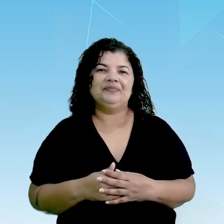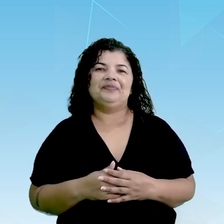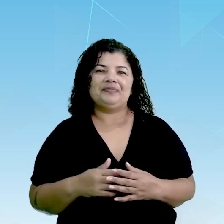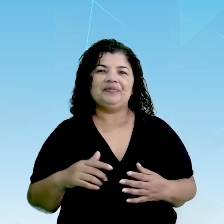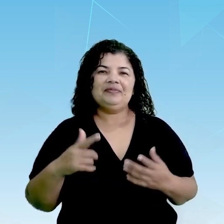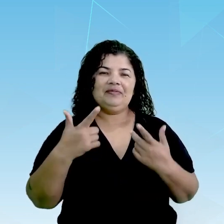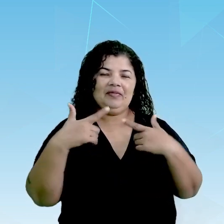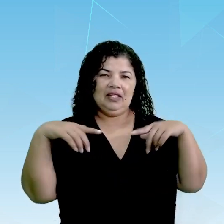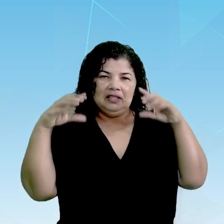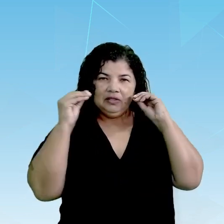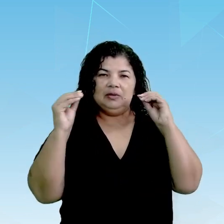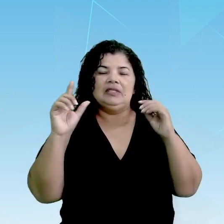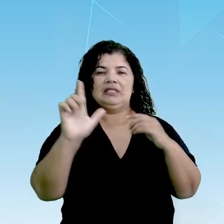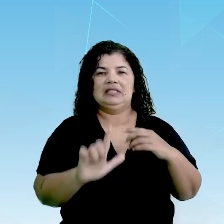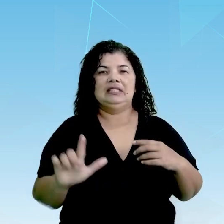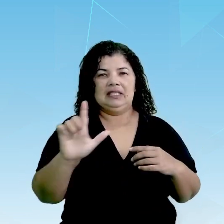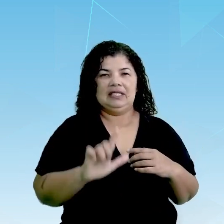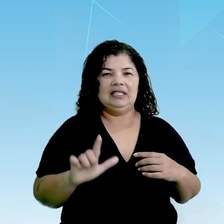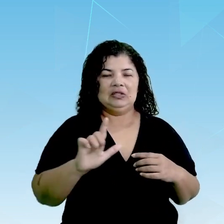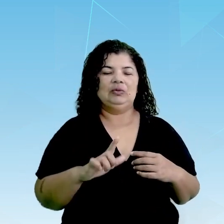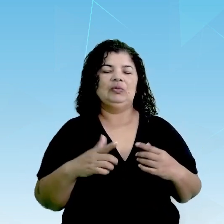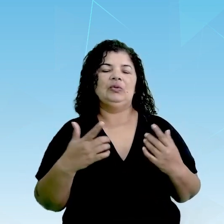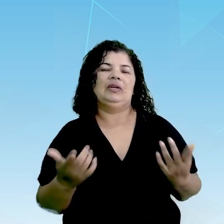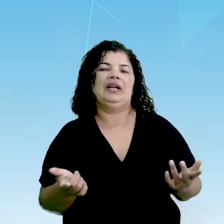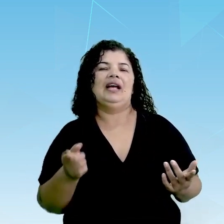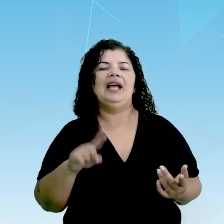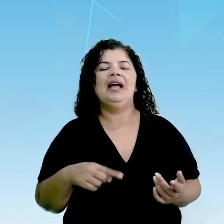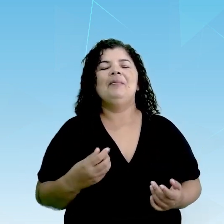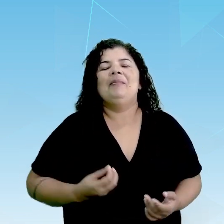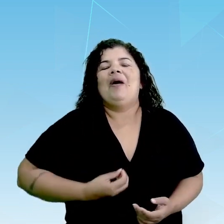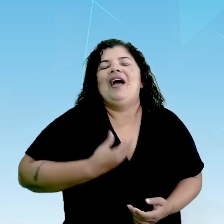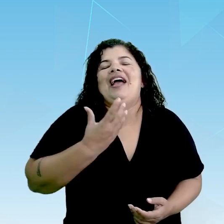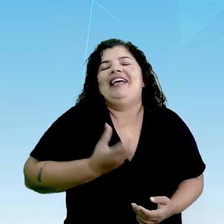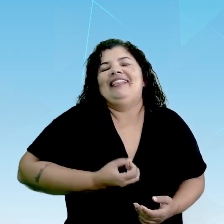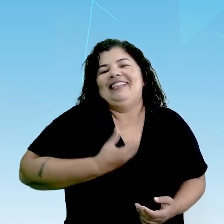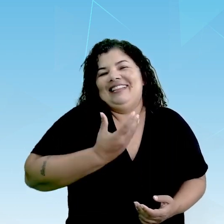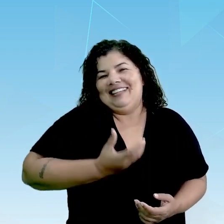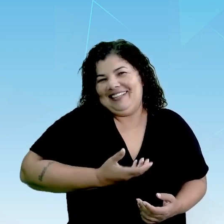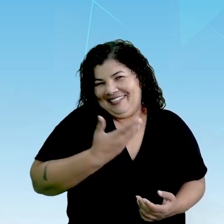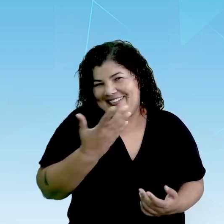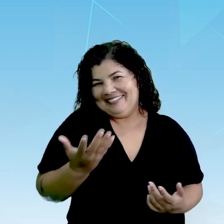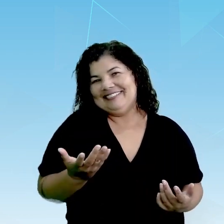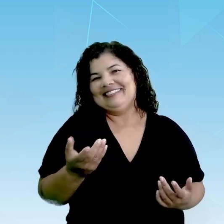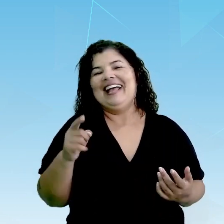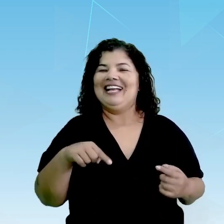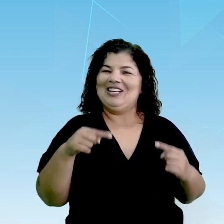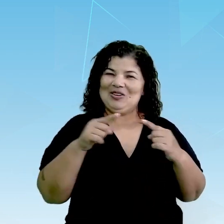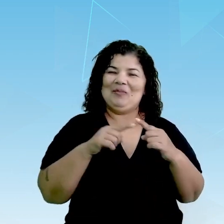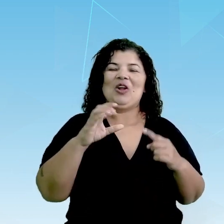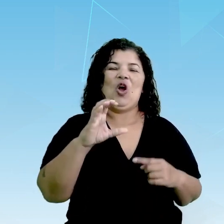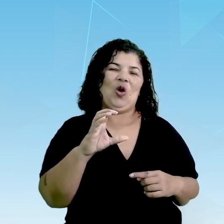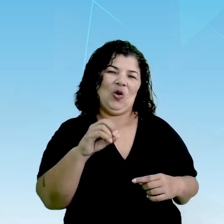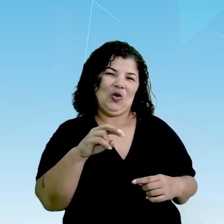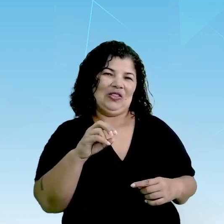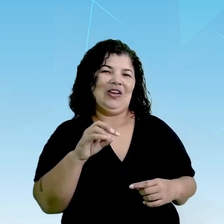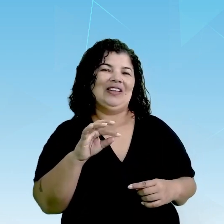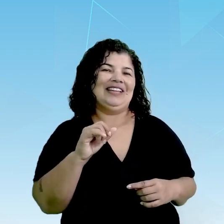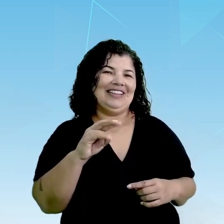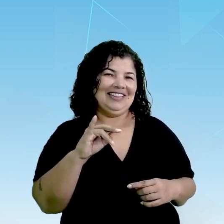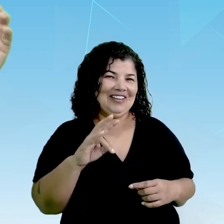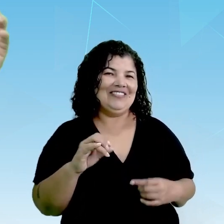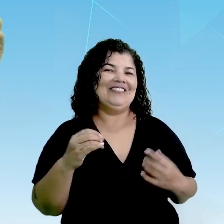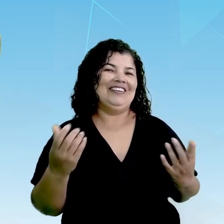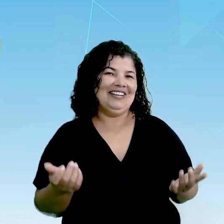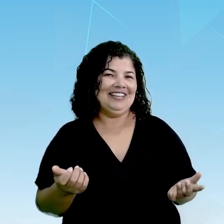literatura, a linguagem poética, é a linguagem conotativa em especial. Vamos